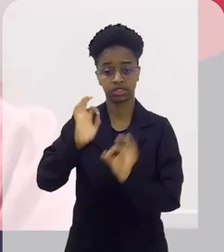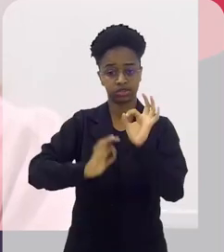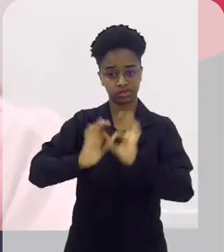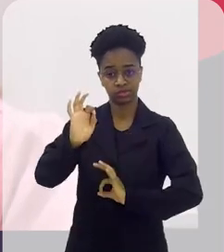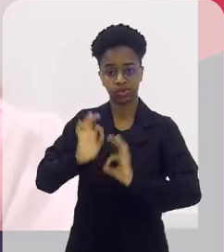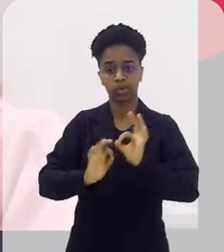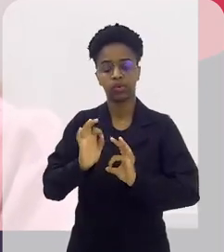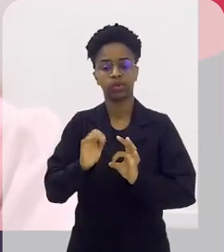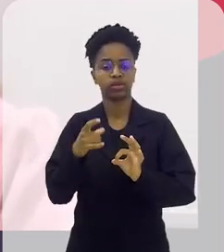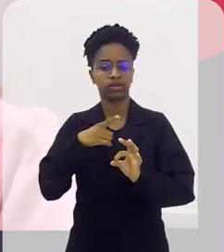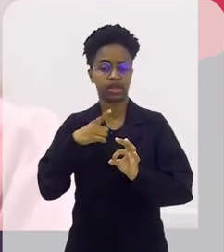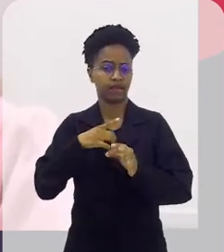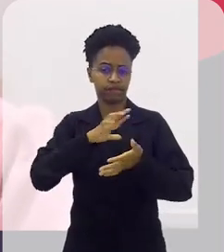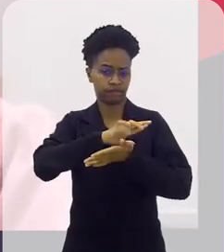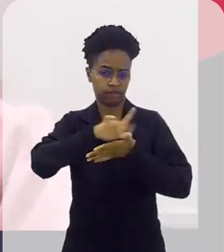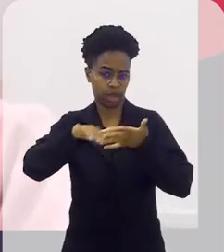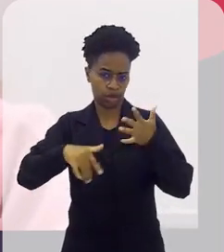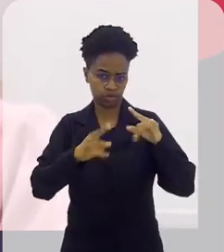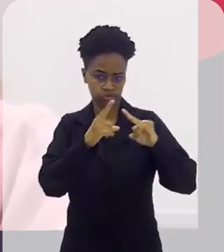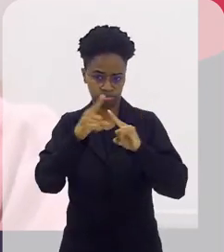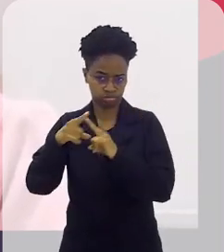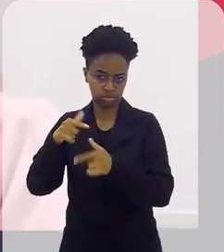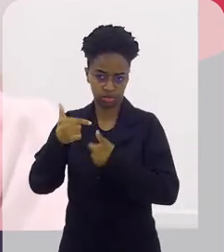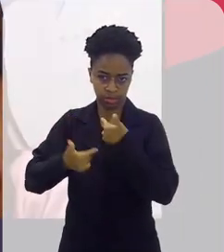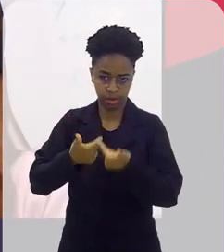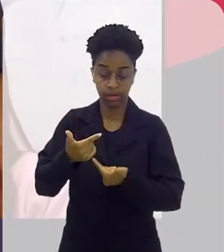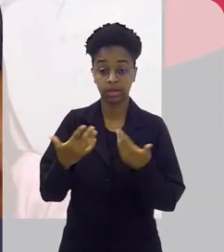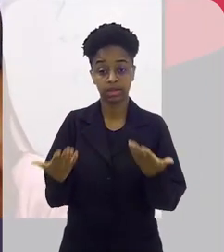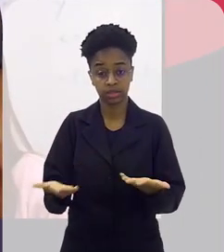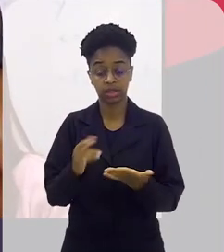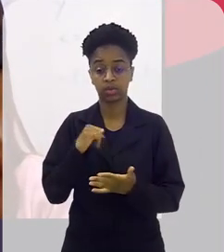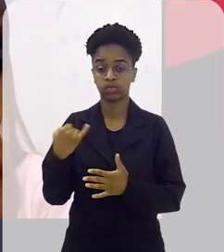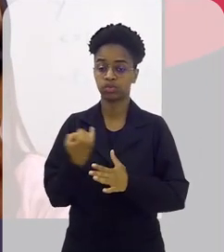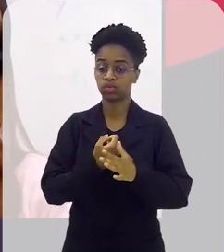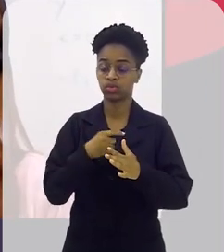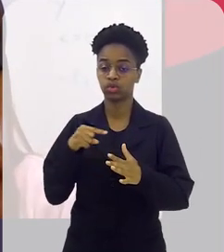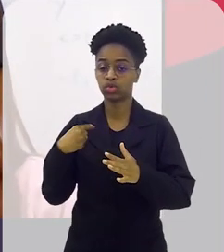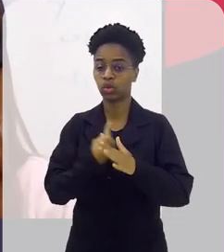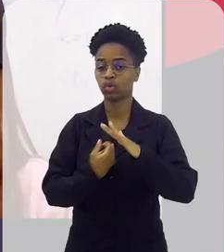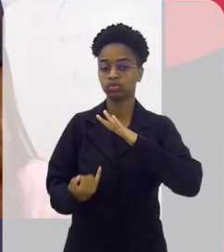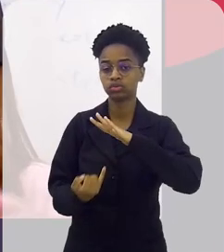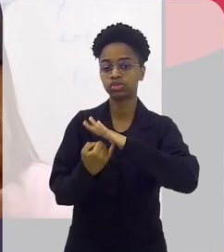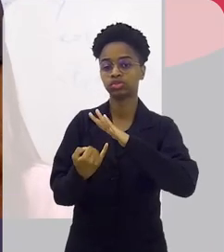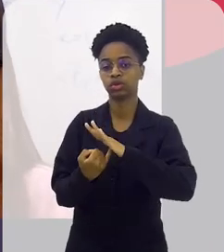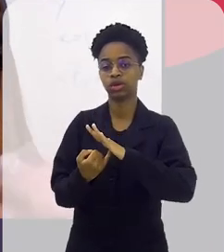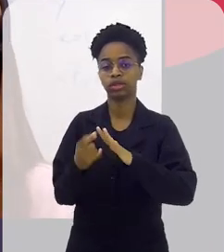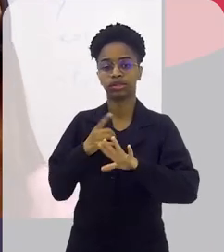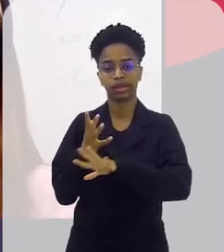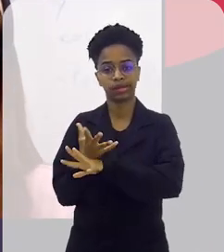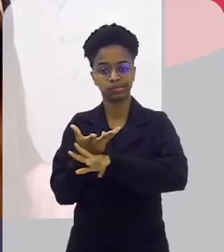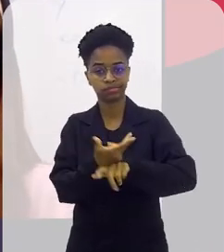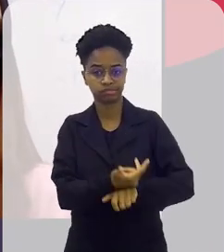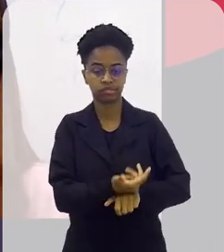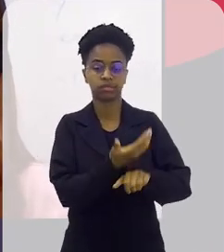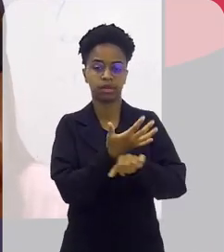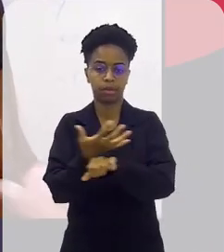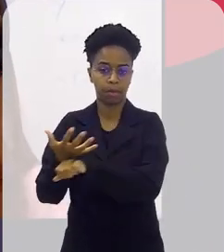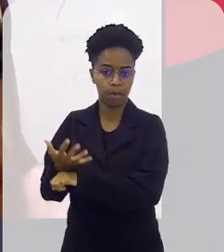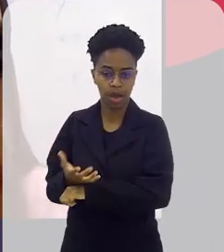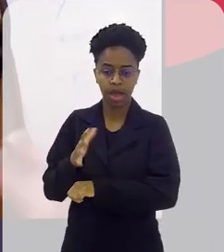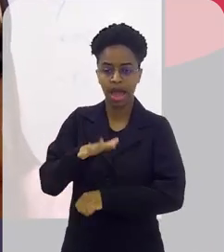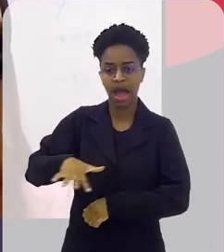que desenvolve roadmaps, busca de patente de habilidade. Então, o nosso instituto, ele é multidisciplinar,